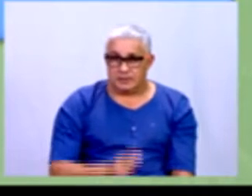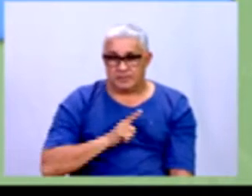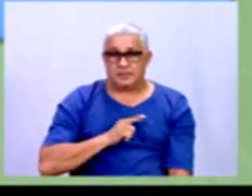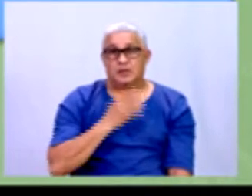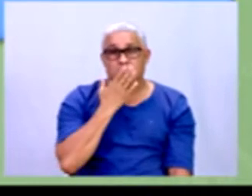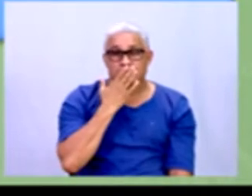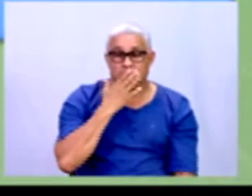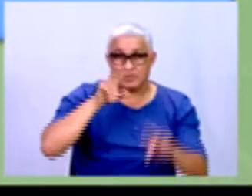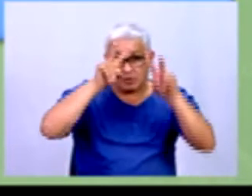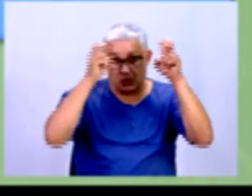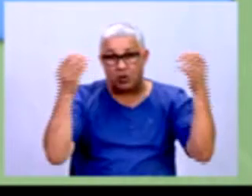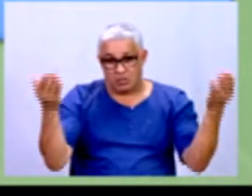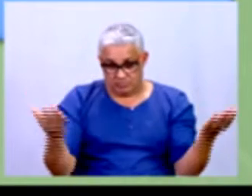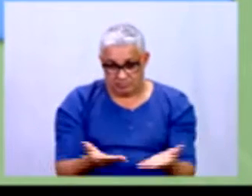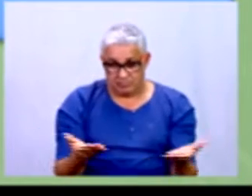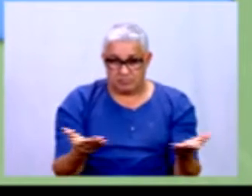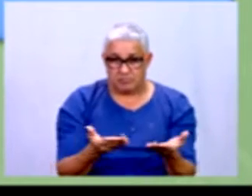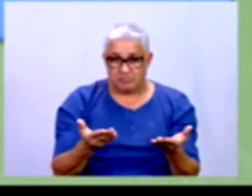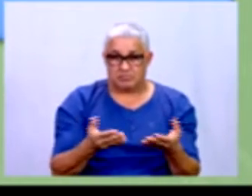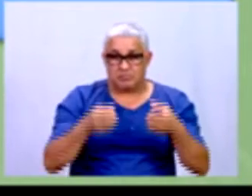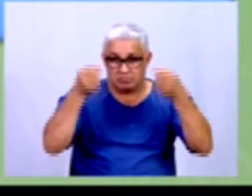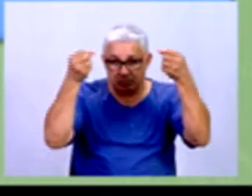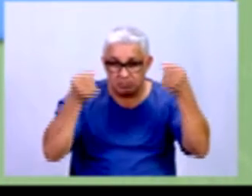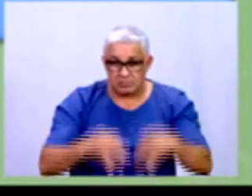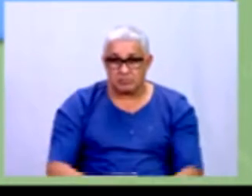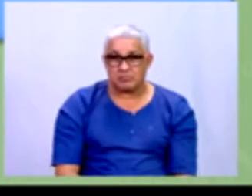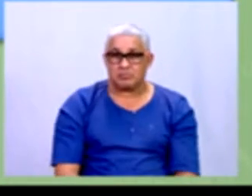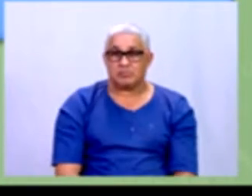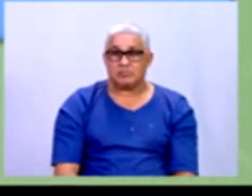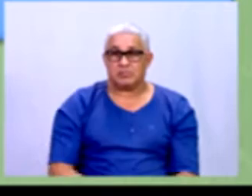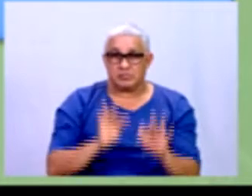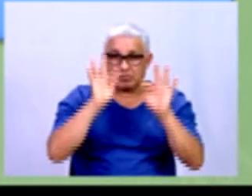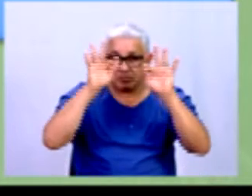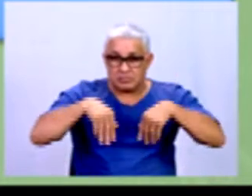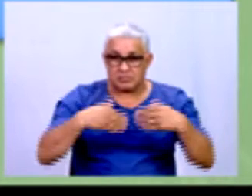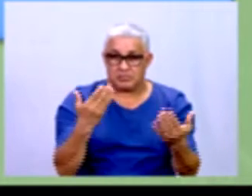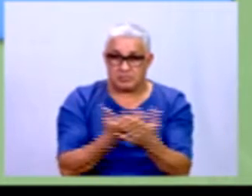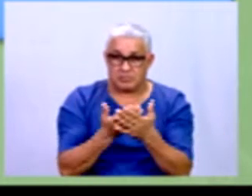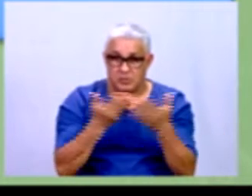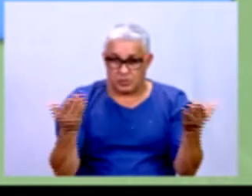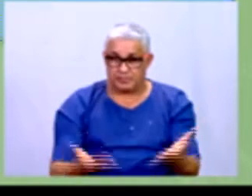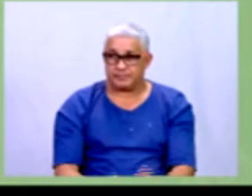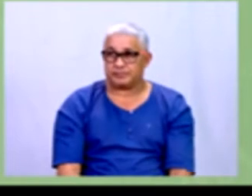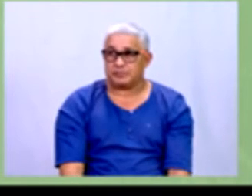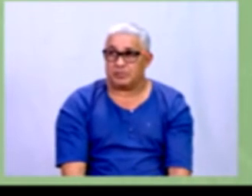assuntos que a gente vai tratar agora pra a gente finalizar essa aula, tá?